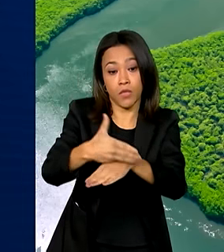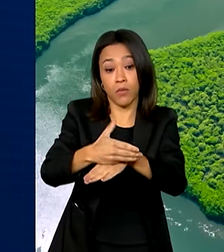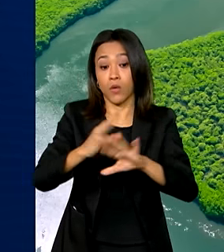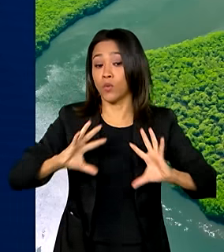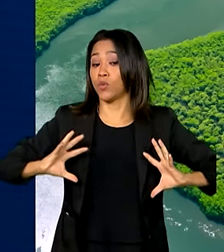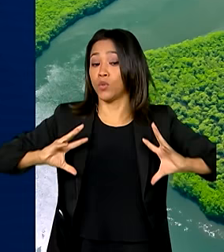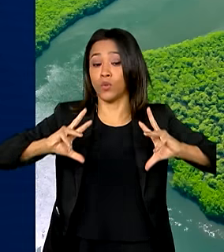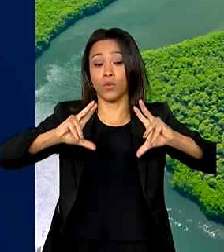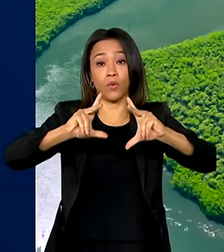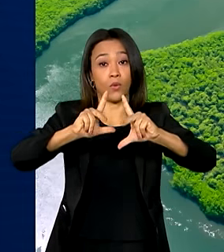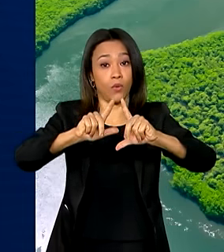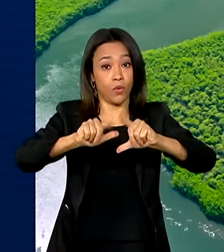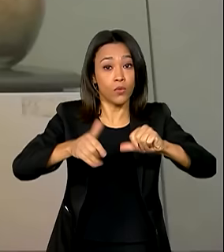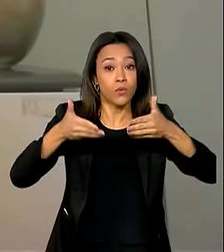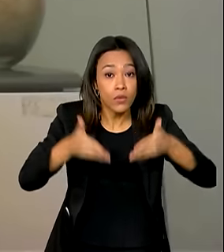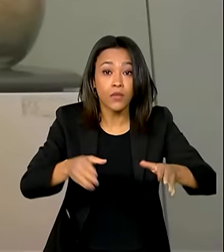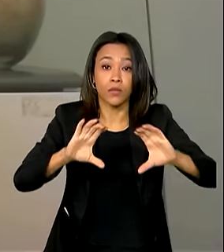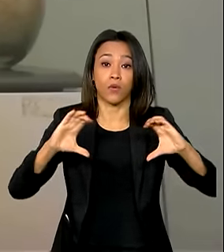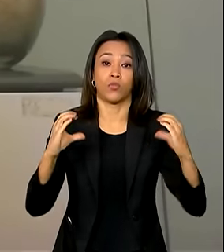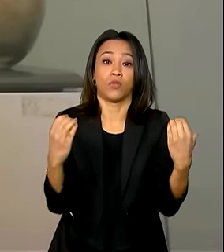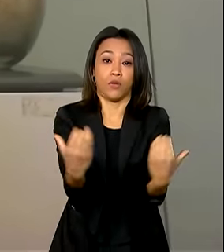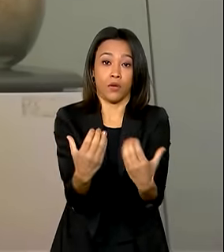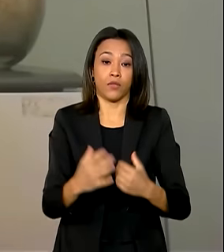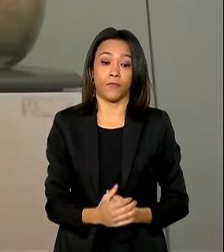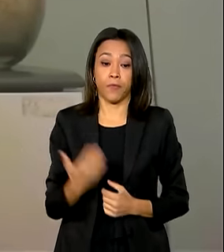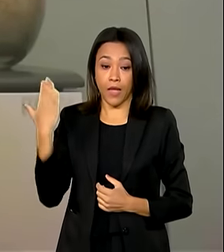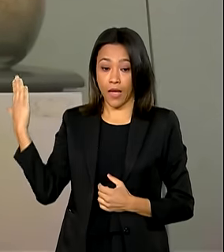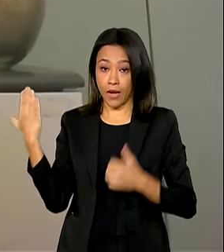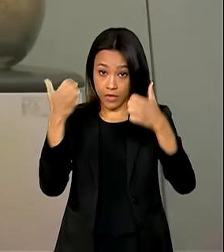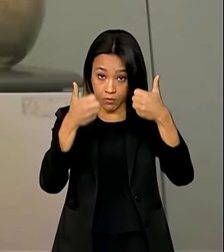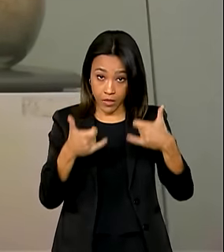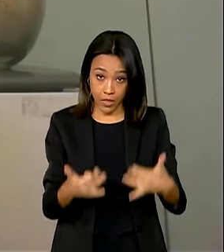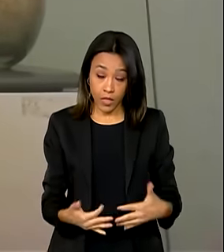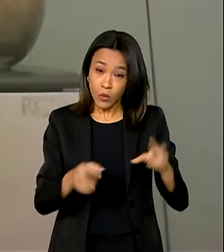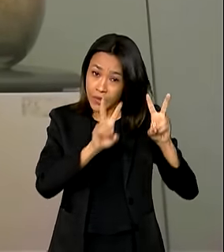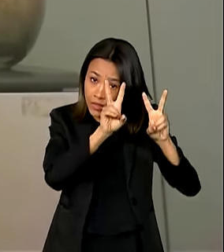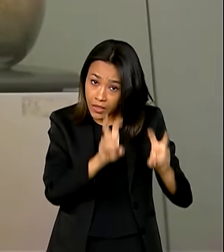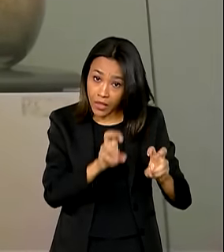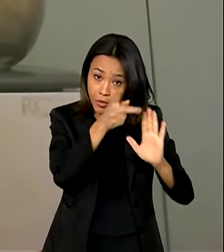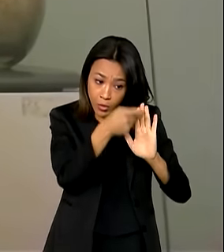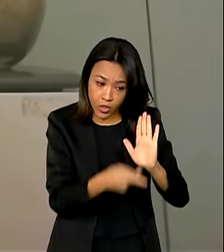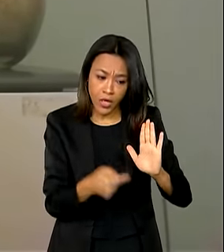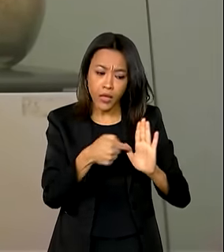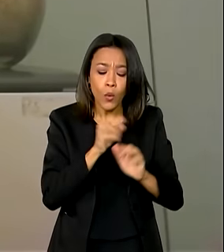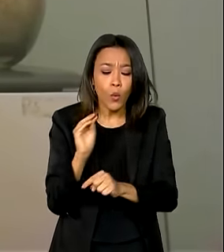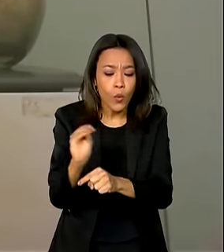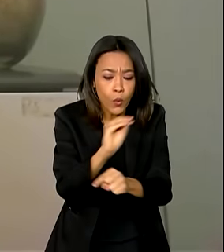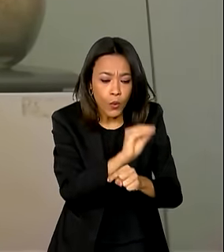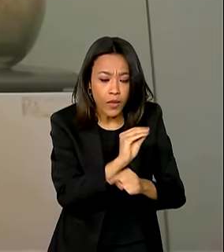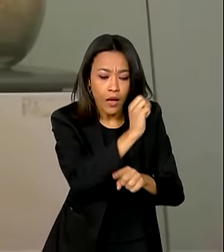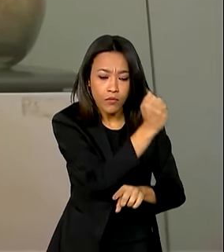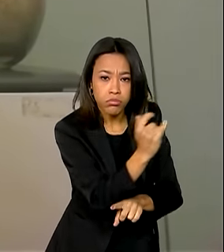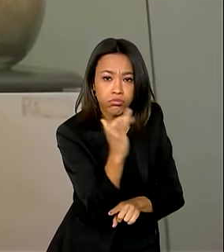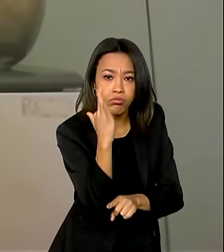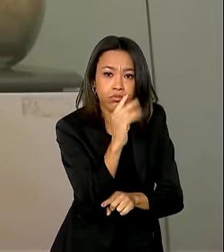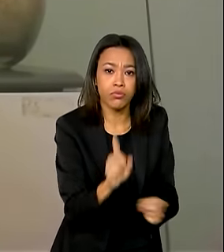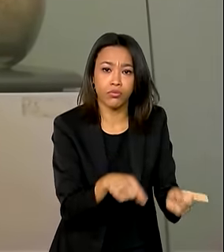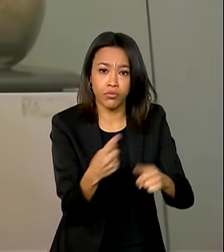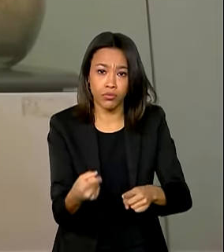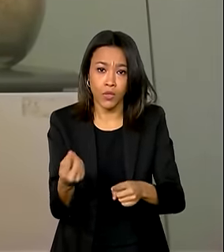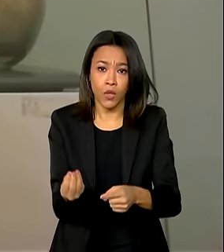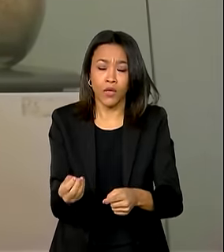todos nas comunidades. Os temas dos projetos envolvem desde conservação ambiental, recuperação de áreas